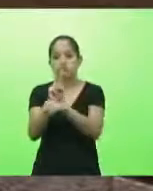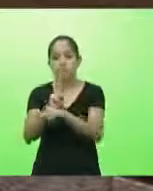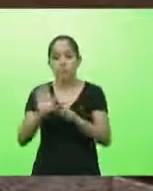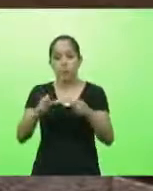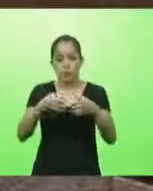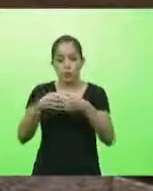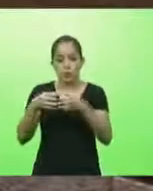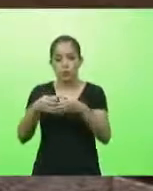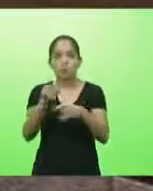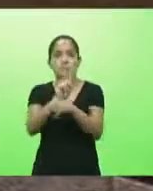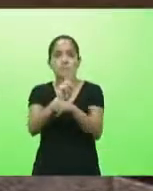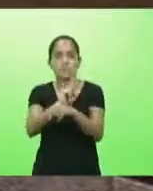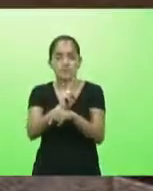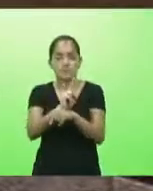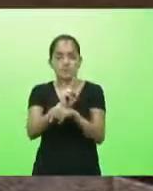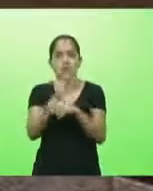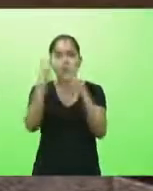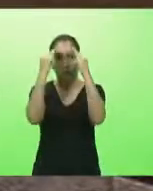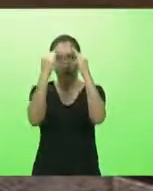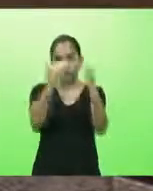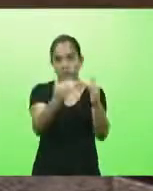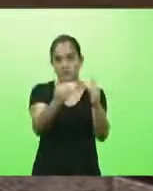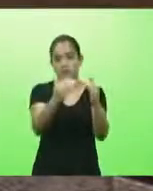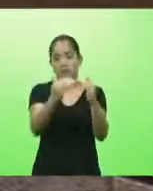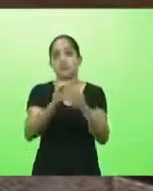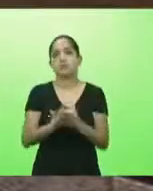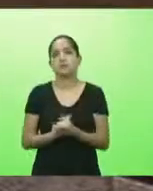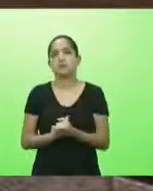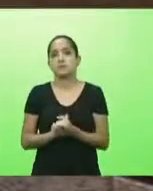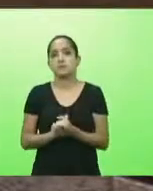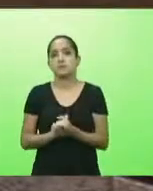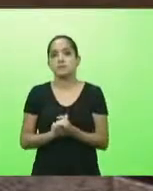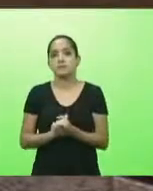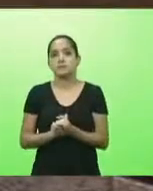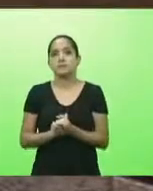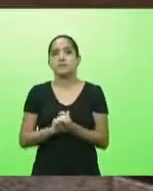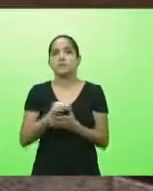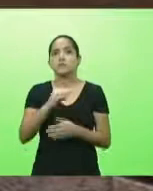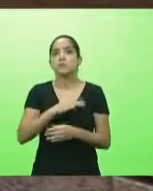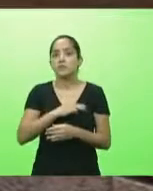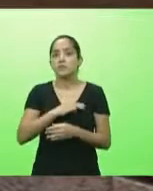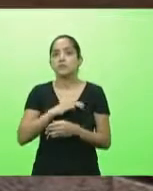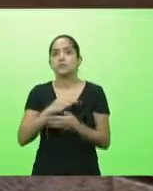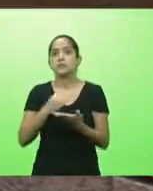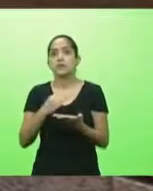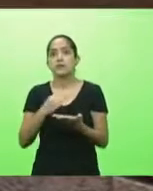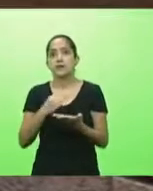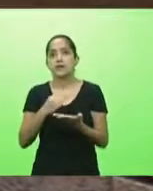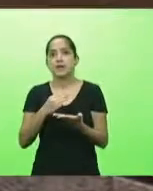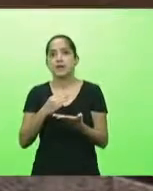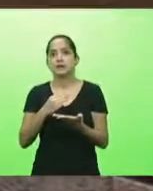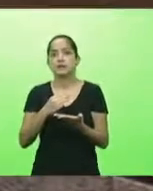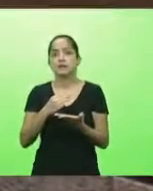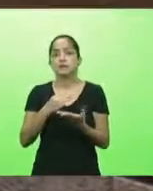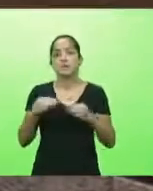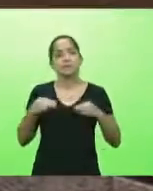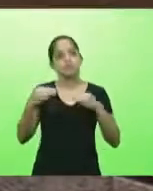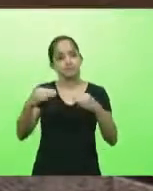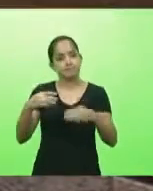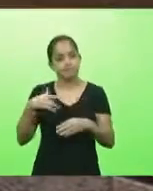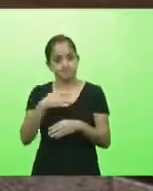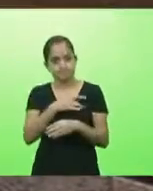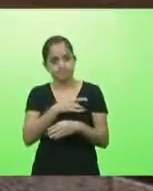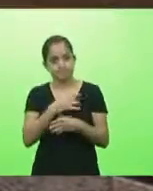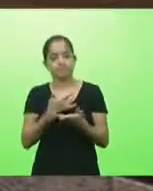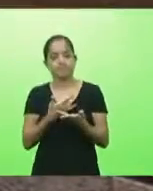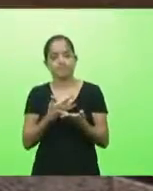obedecem a direção do ministério da saúde da organização mundial da